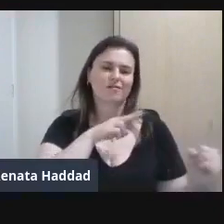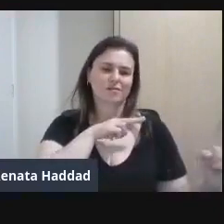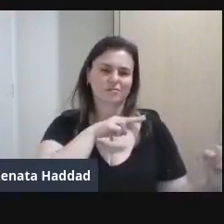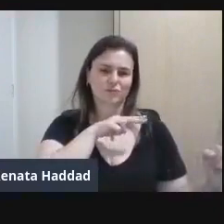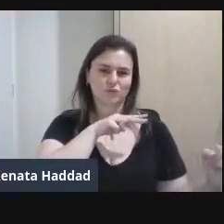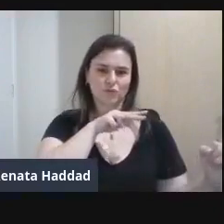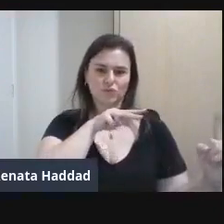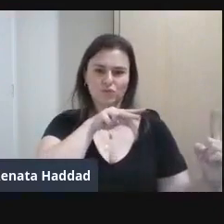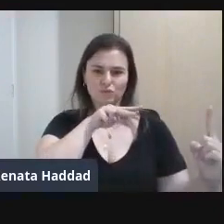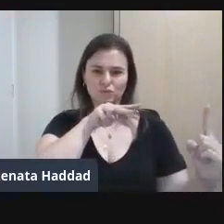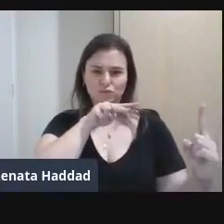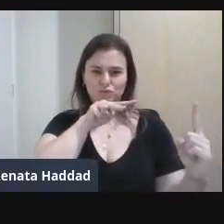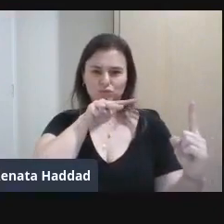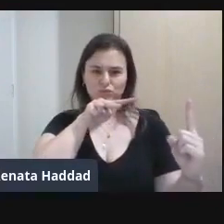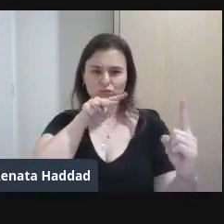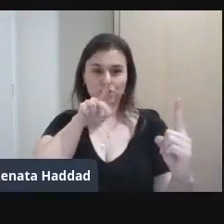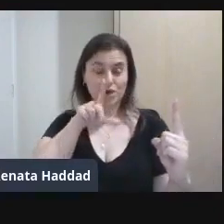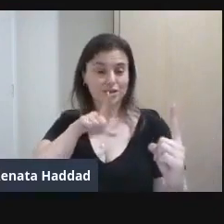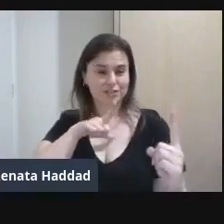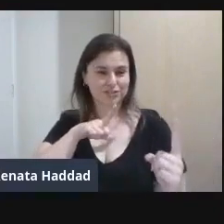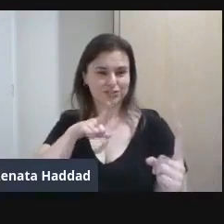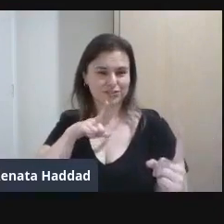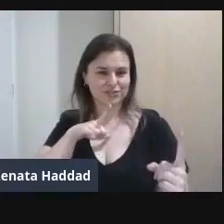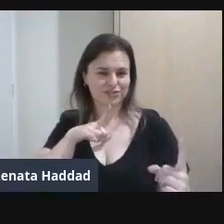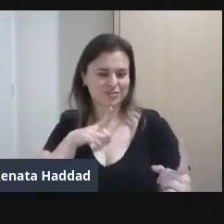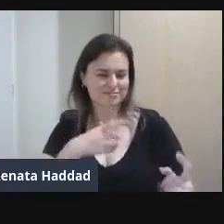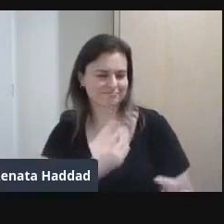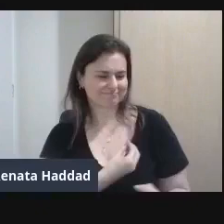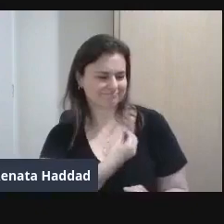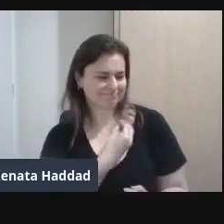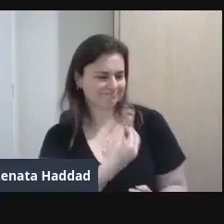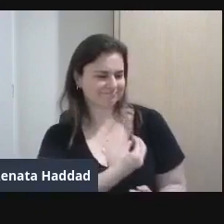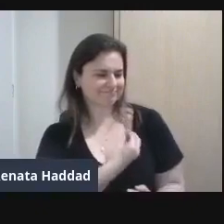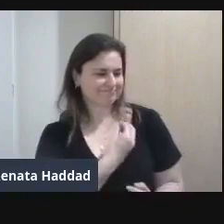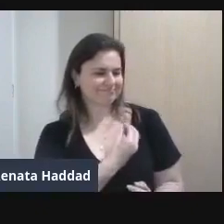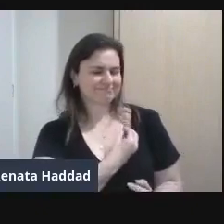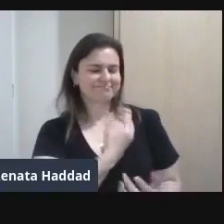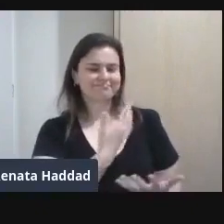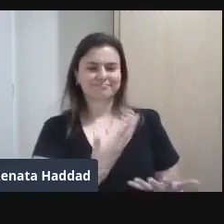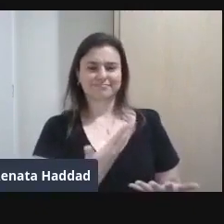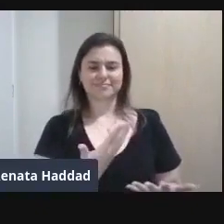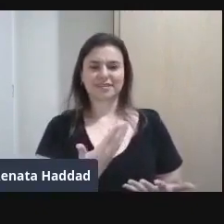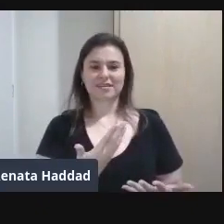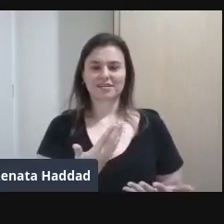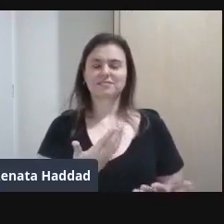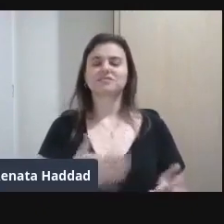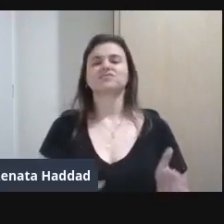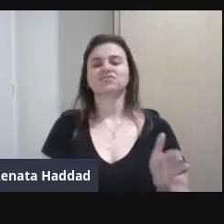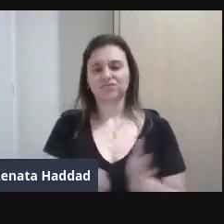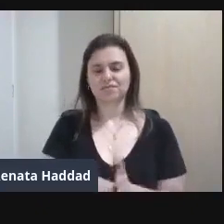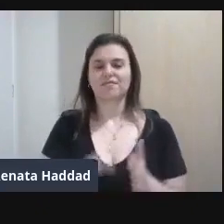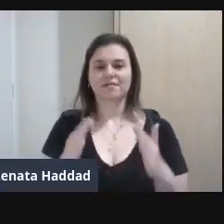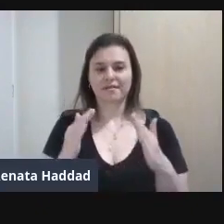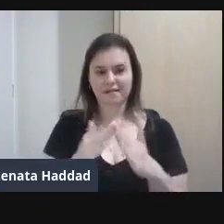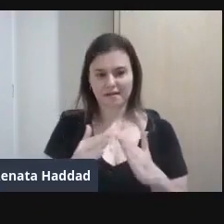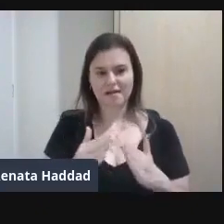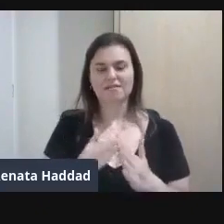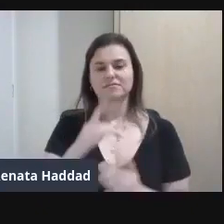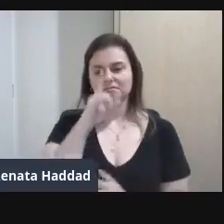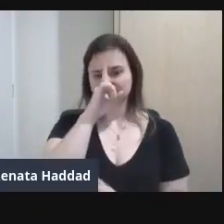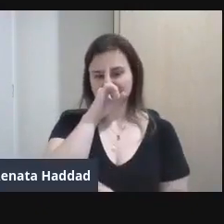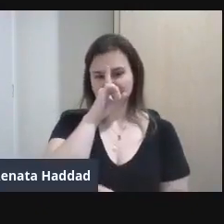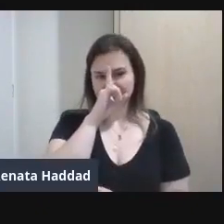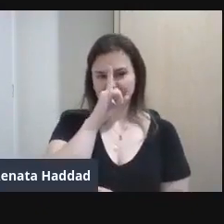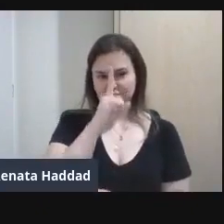encantamento Ela tinha uma vida E quando chegou em casa Ele ordenou